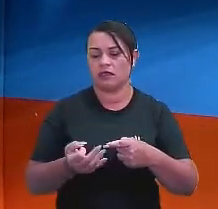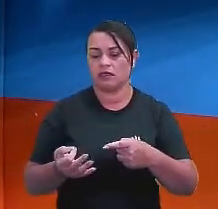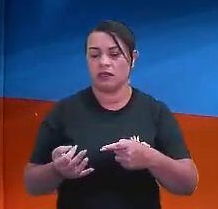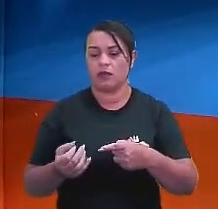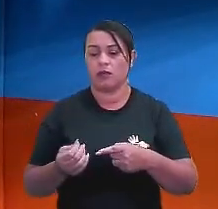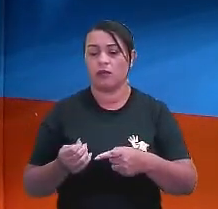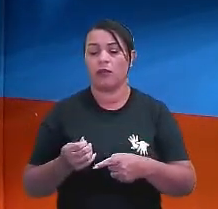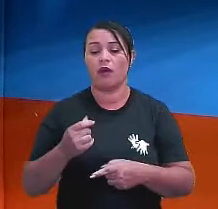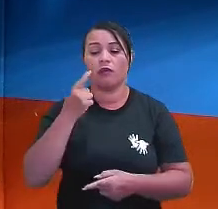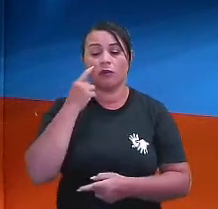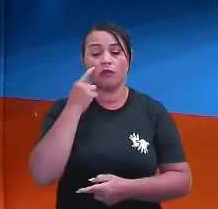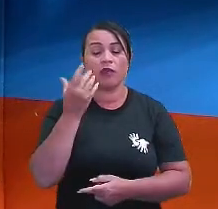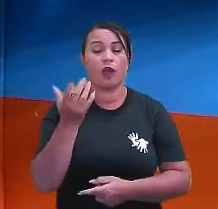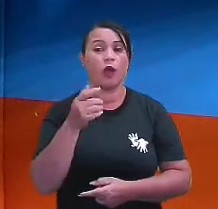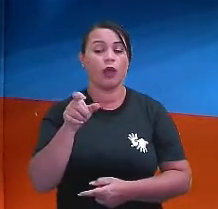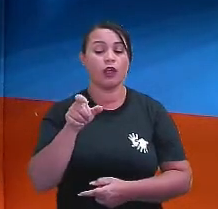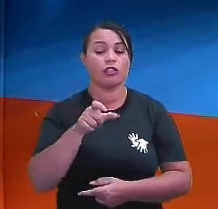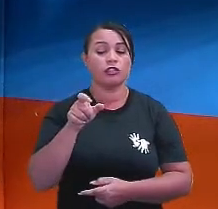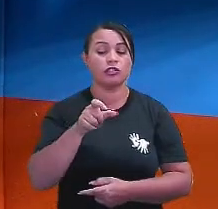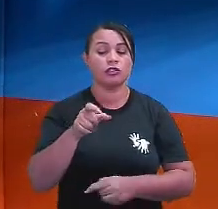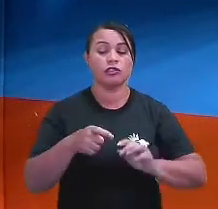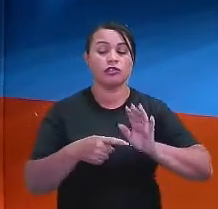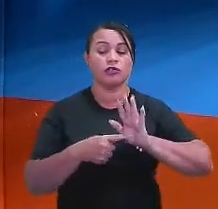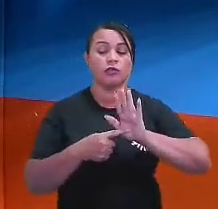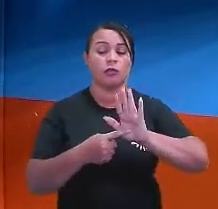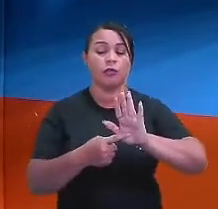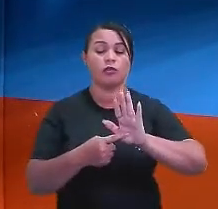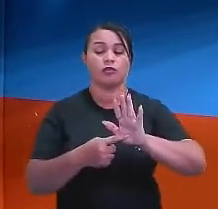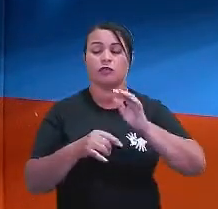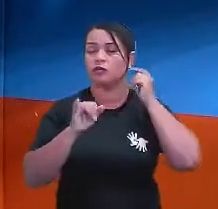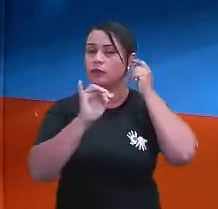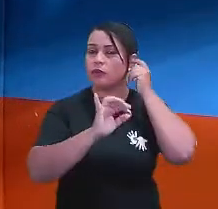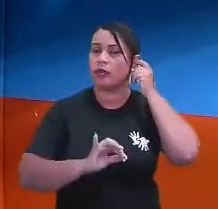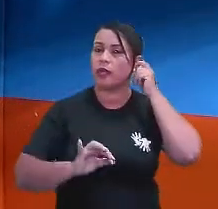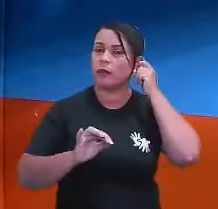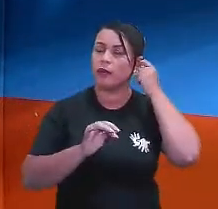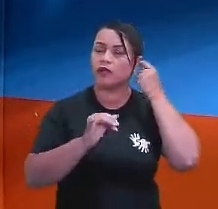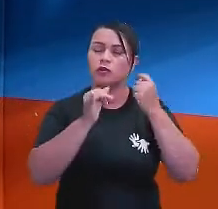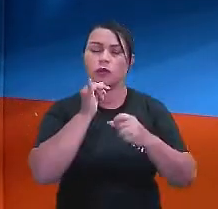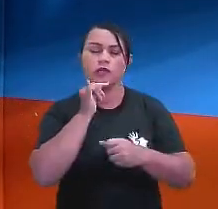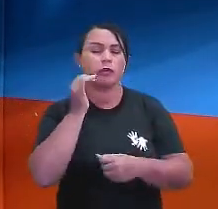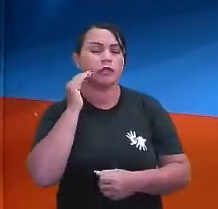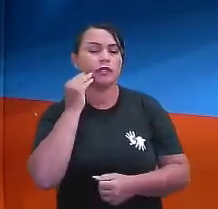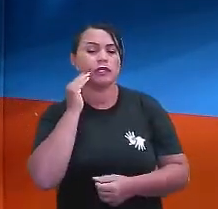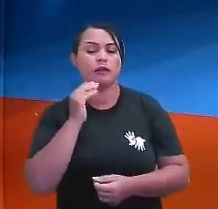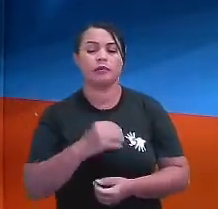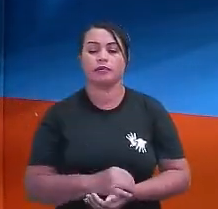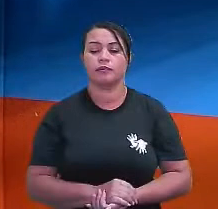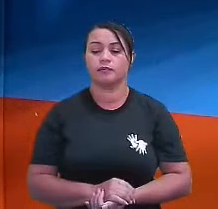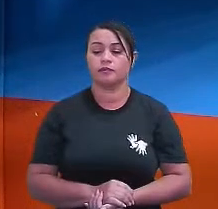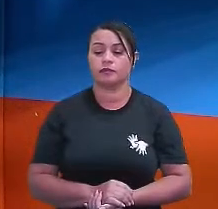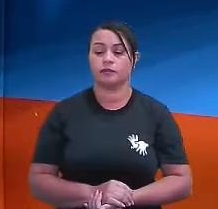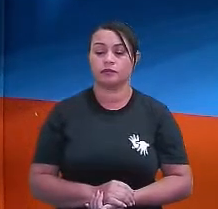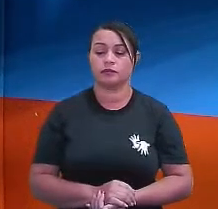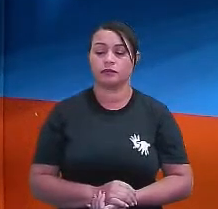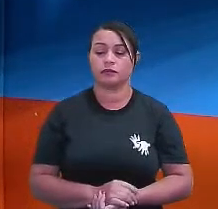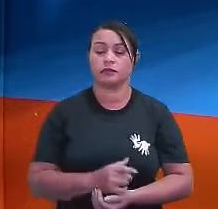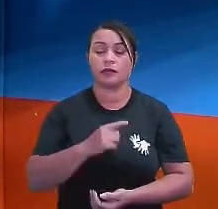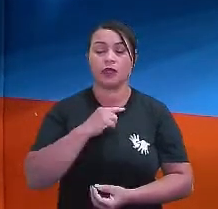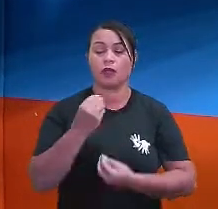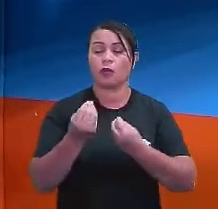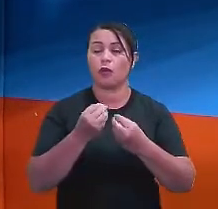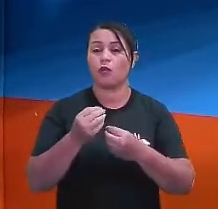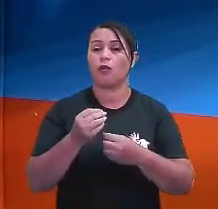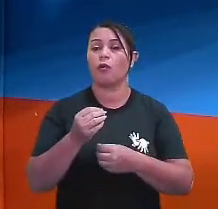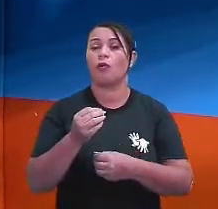Determine a medida de X indicada na imagem abaixo. Vamos a um exemplo para que a gente possa entender. Aplicando o Teorema de Thales,